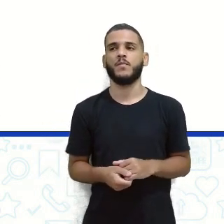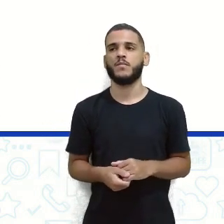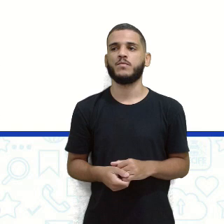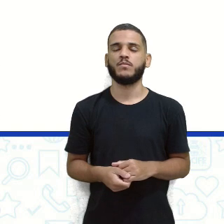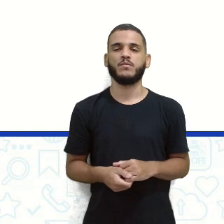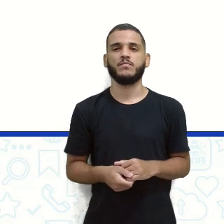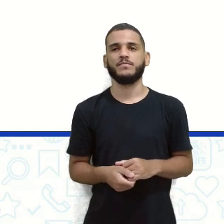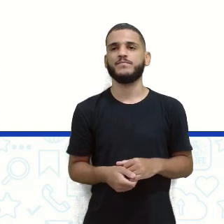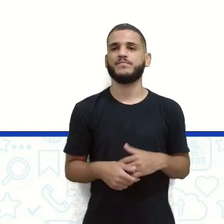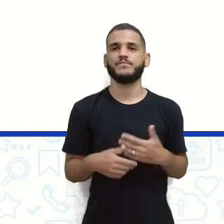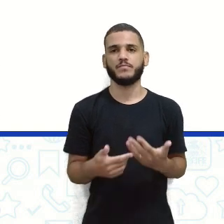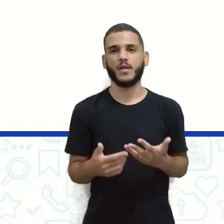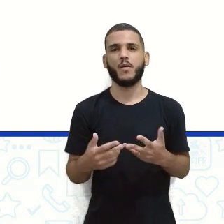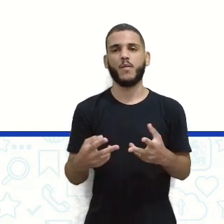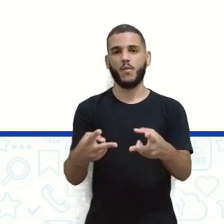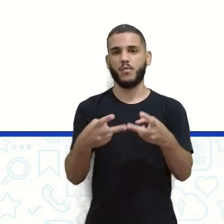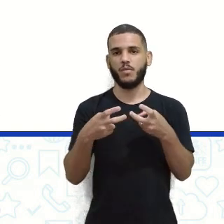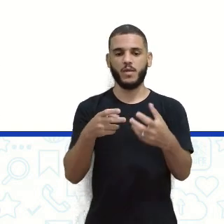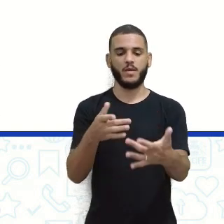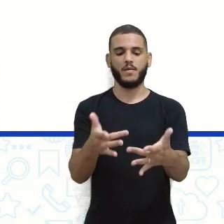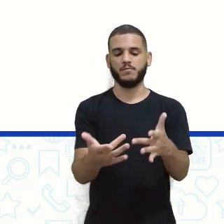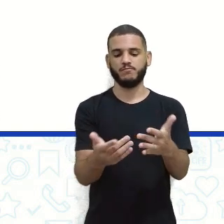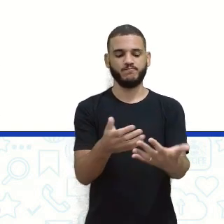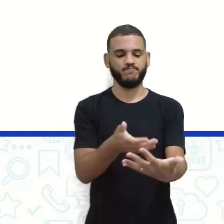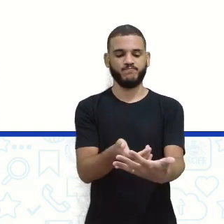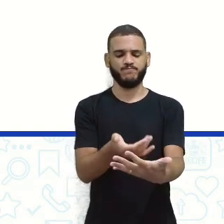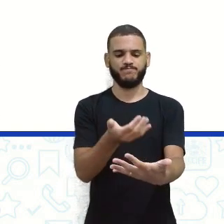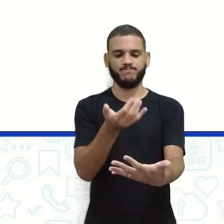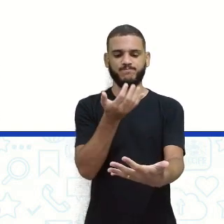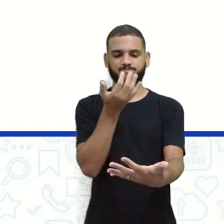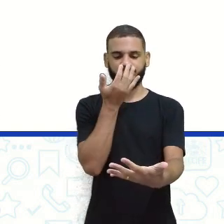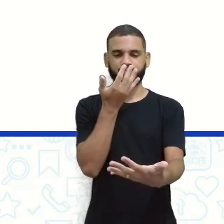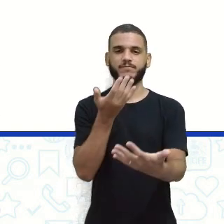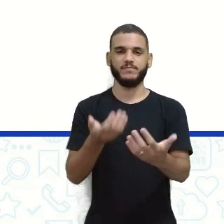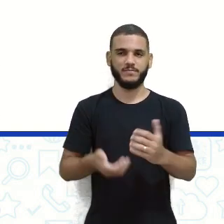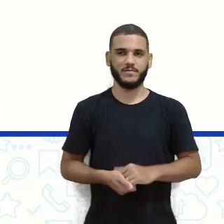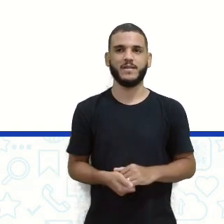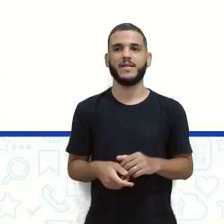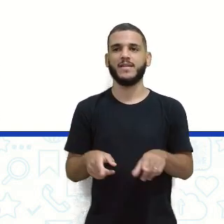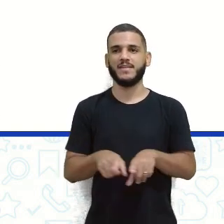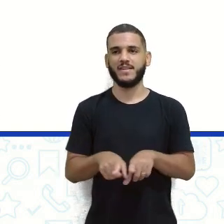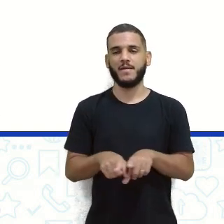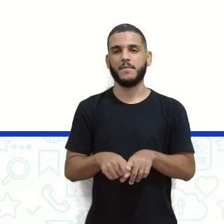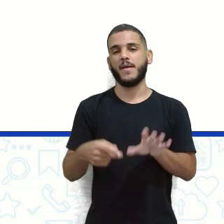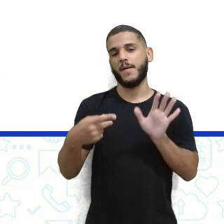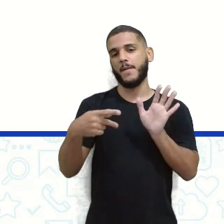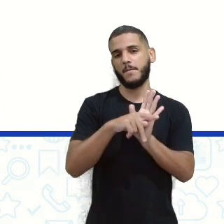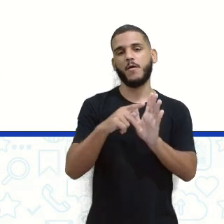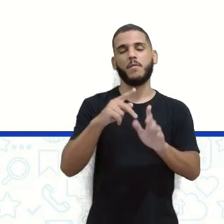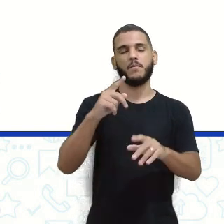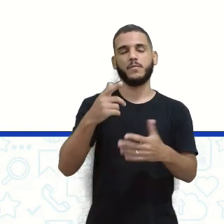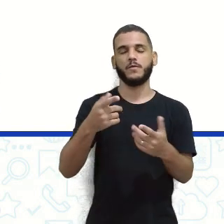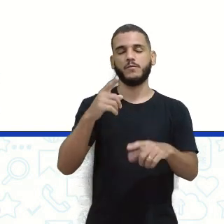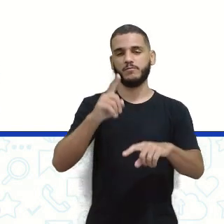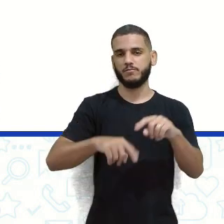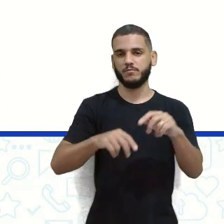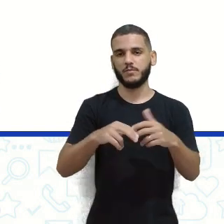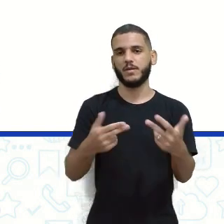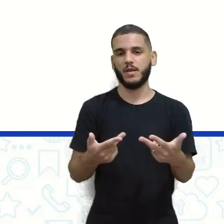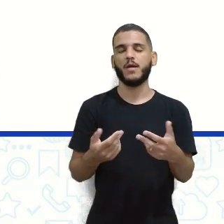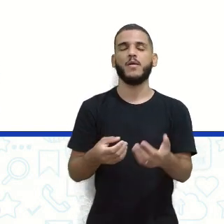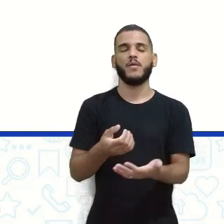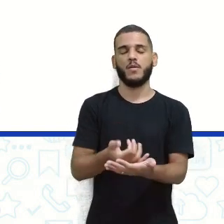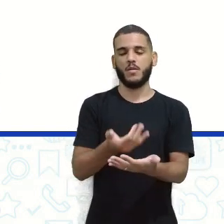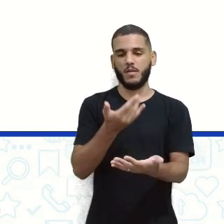Todo vermelhinho indo na direção dos olhos da moça. E o raio de luz da fonte luminosa são esses raios aí que estão